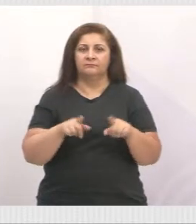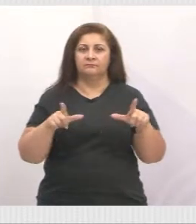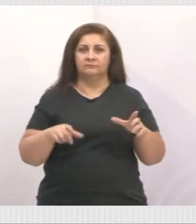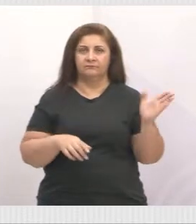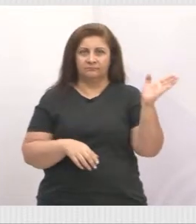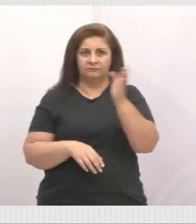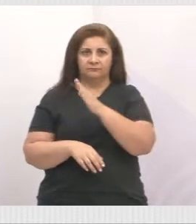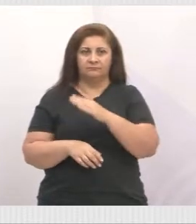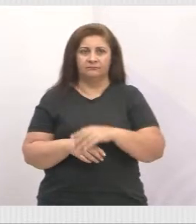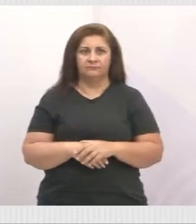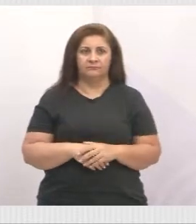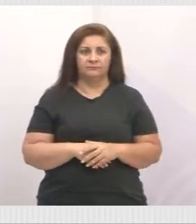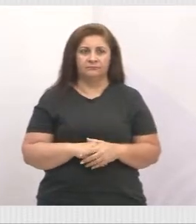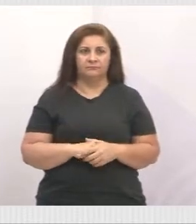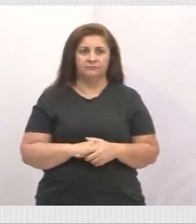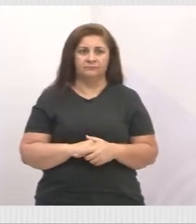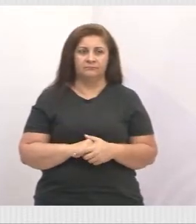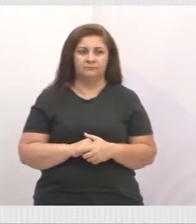ir para a próxima?